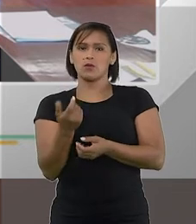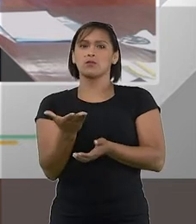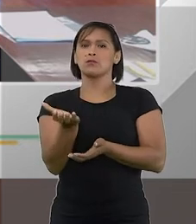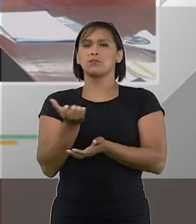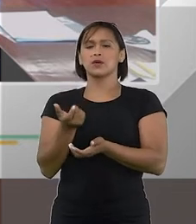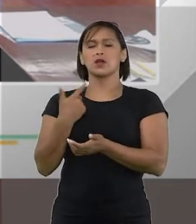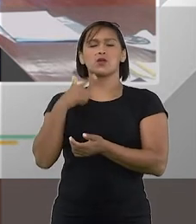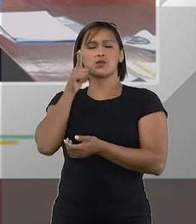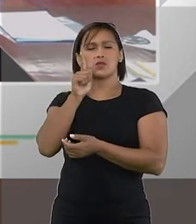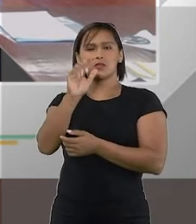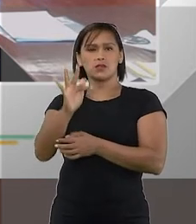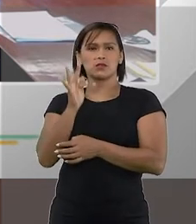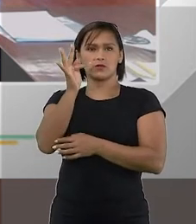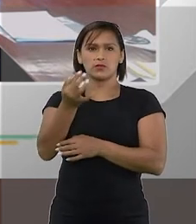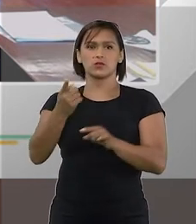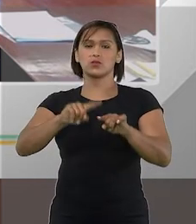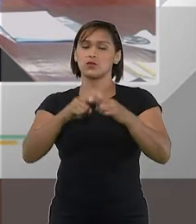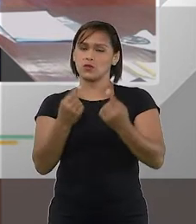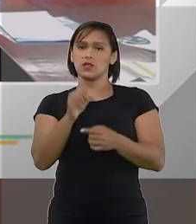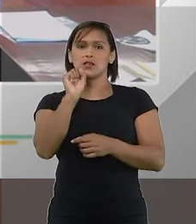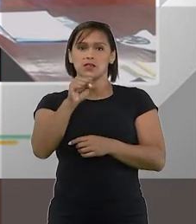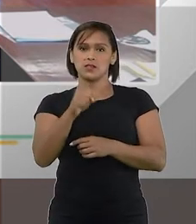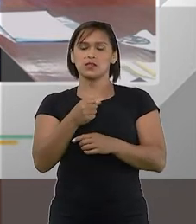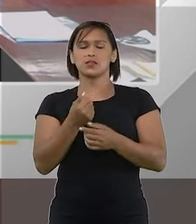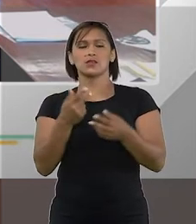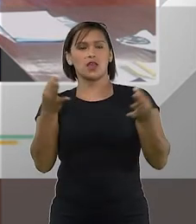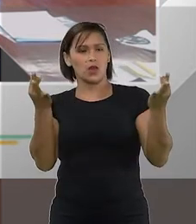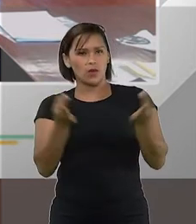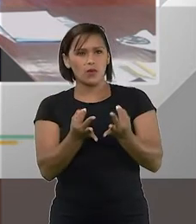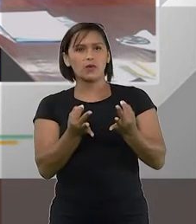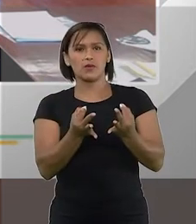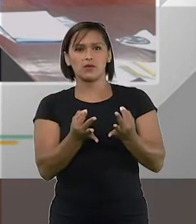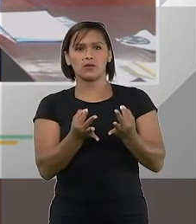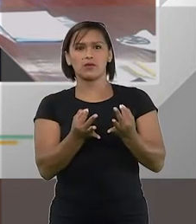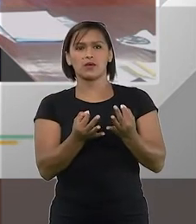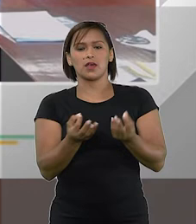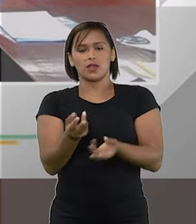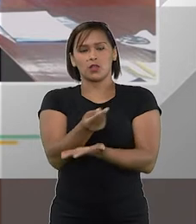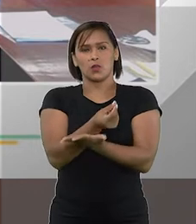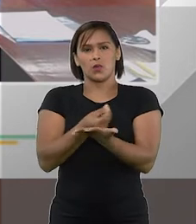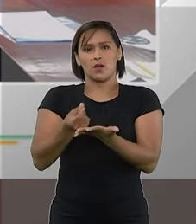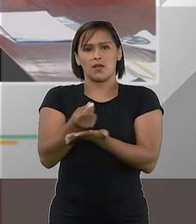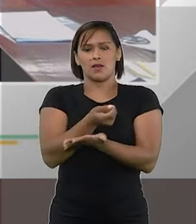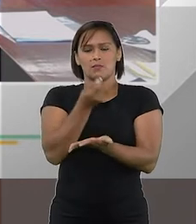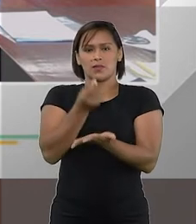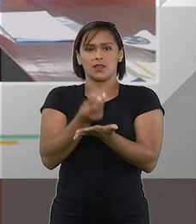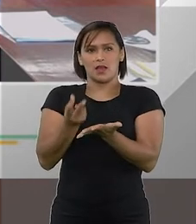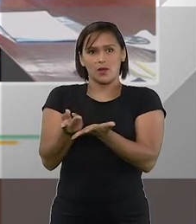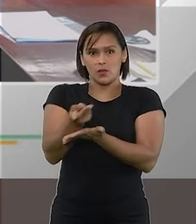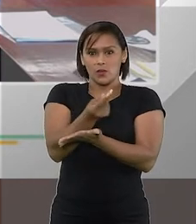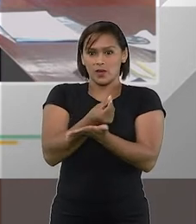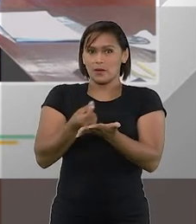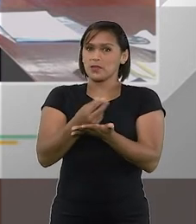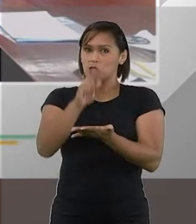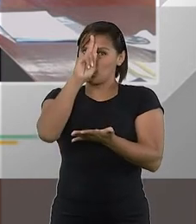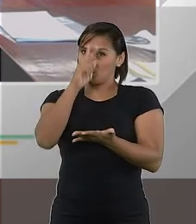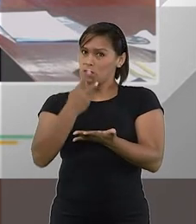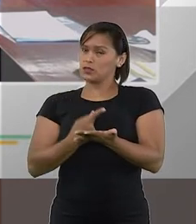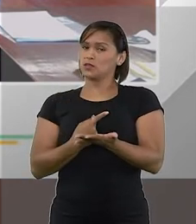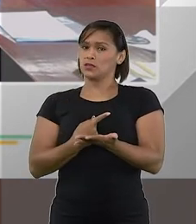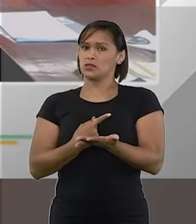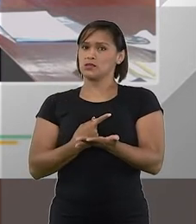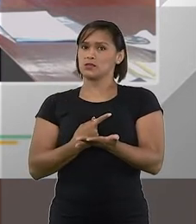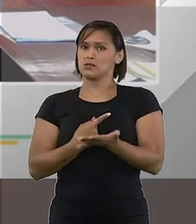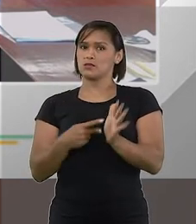lucro isso é extremamente extremamente correto no capitalismo no capitalismo que é humanista não